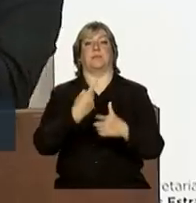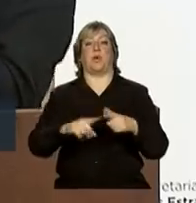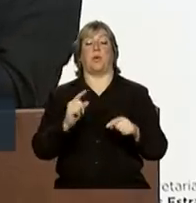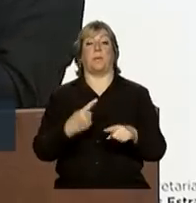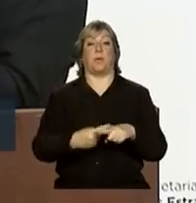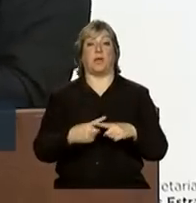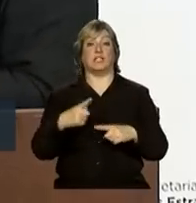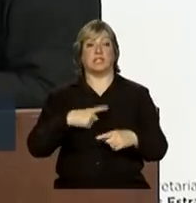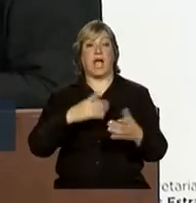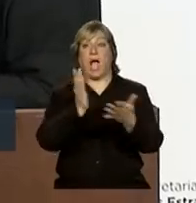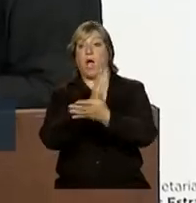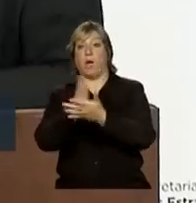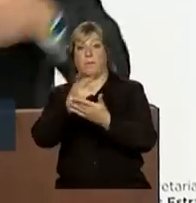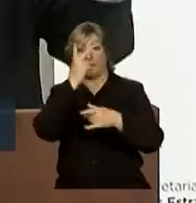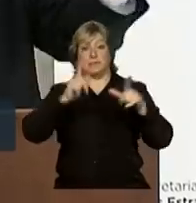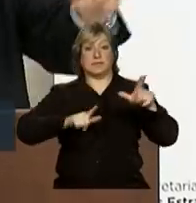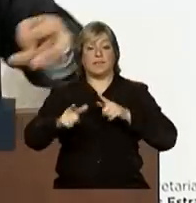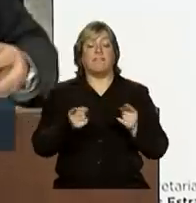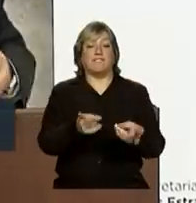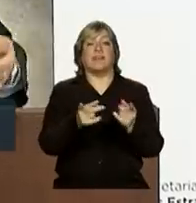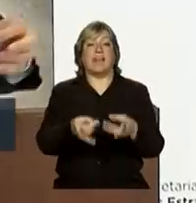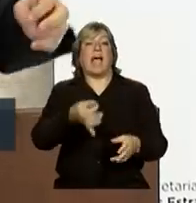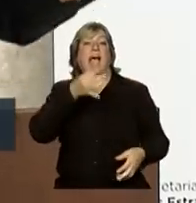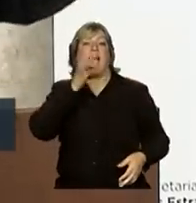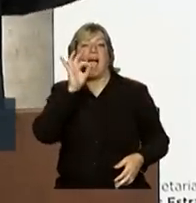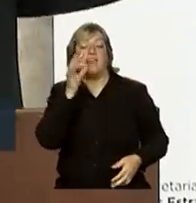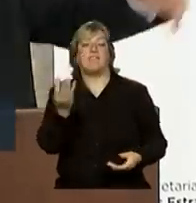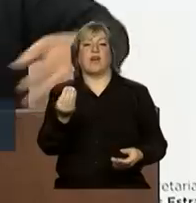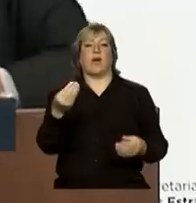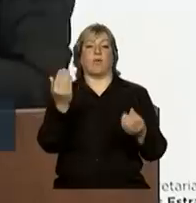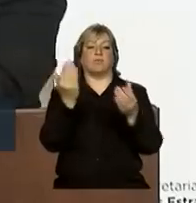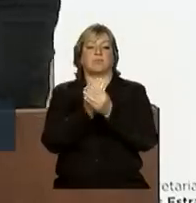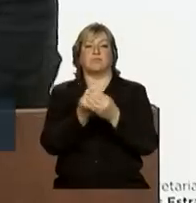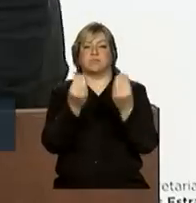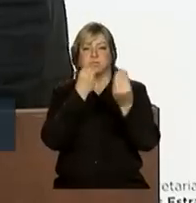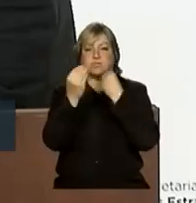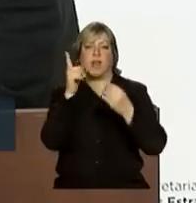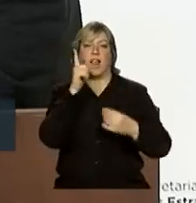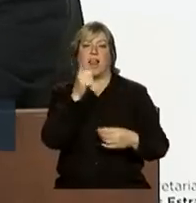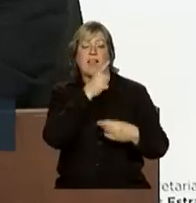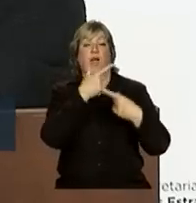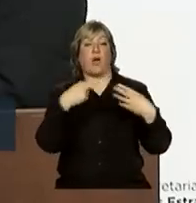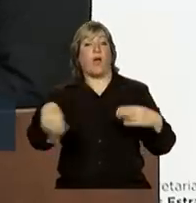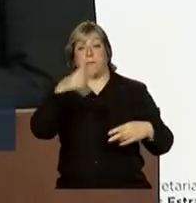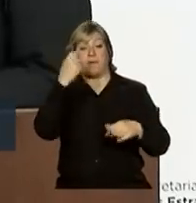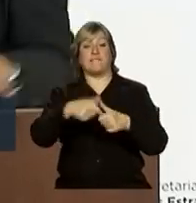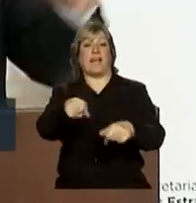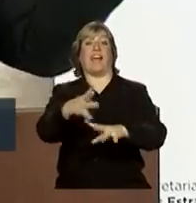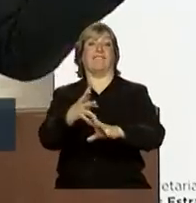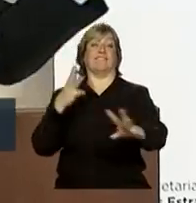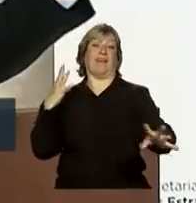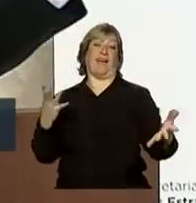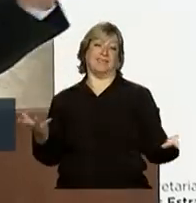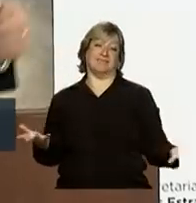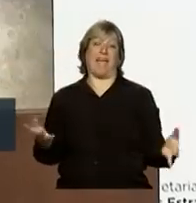Havia os trabalhadores que vendiam cafezinho, sanduíche, refeições para aquela turma que ficava na fila. Olha que curioso, né? Quer dizer,